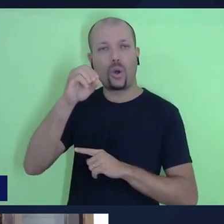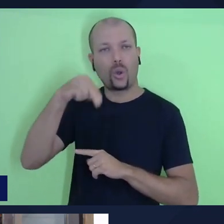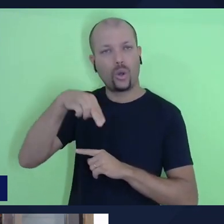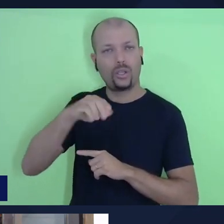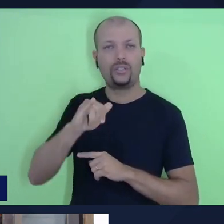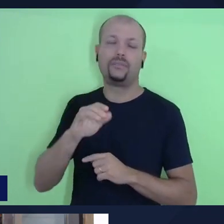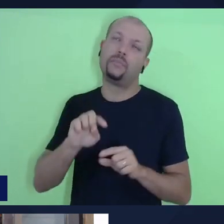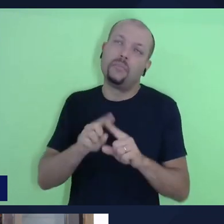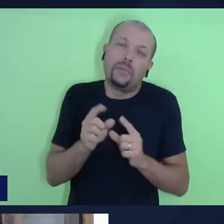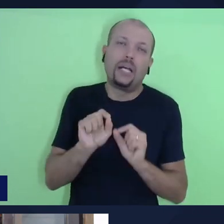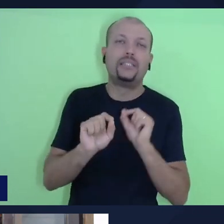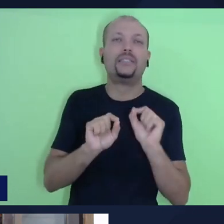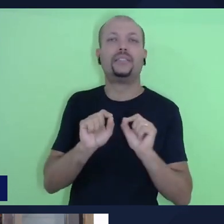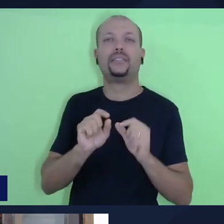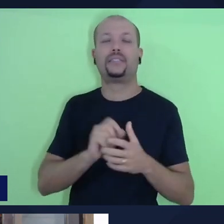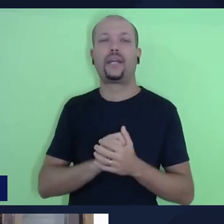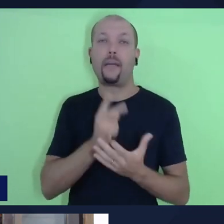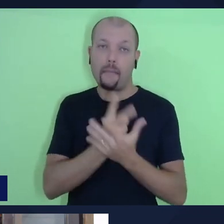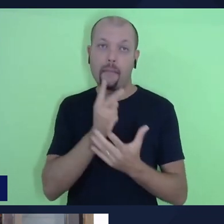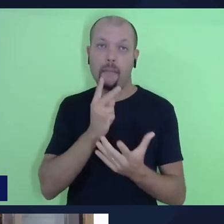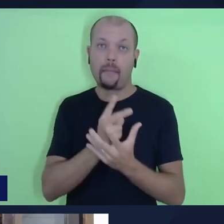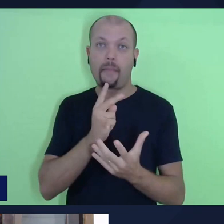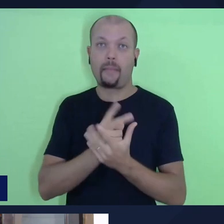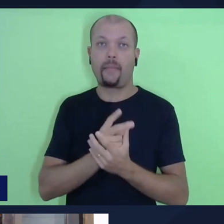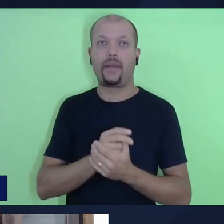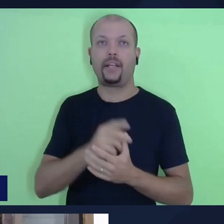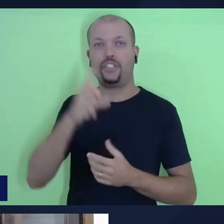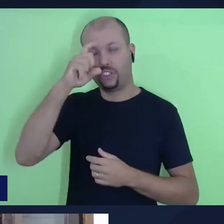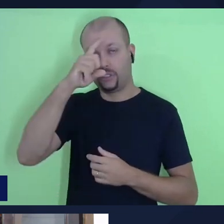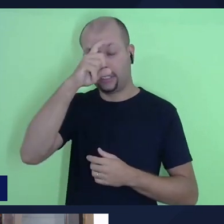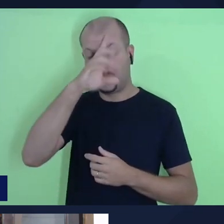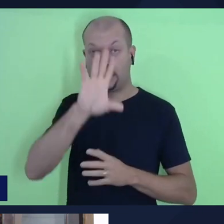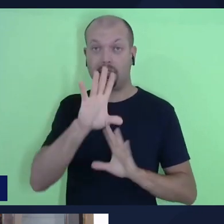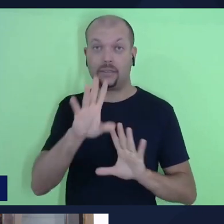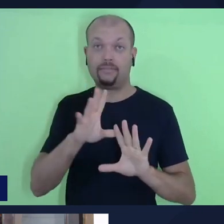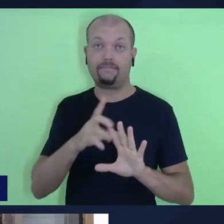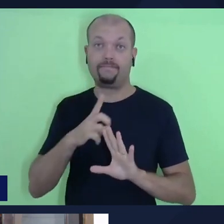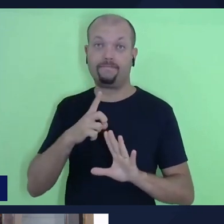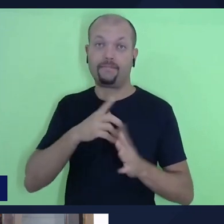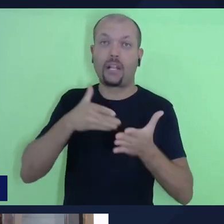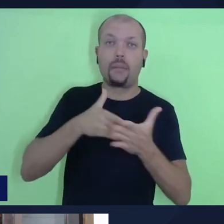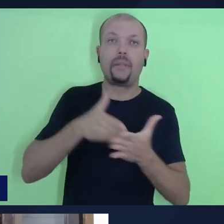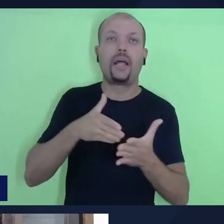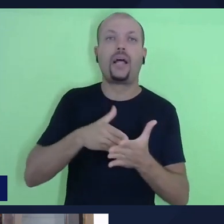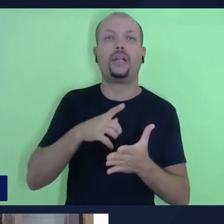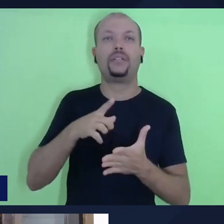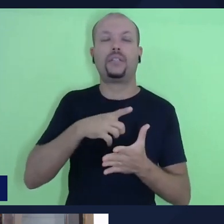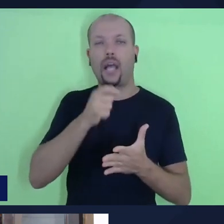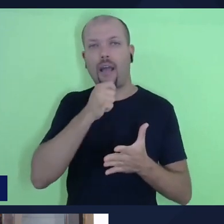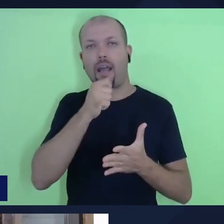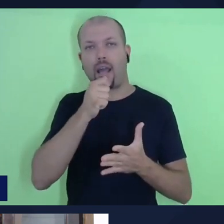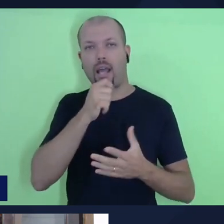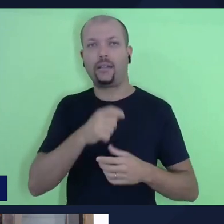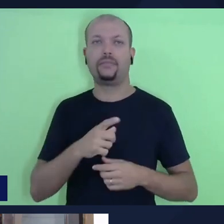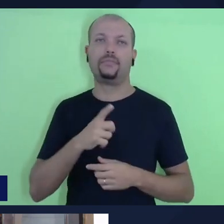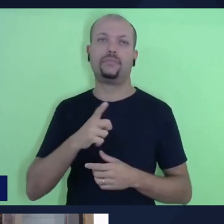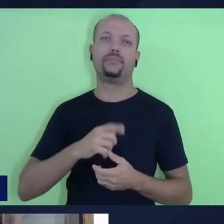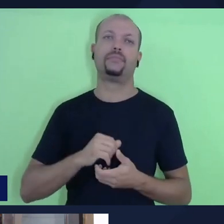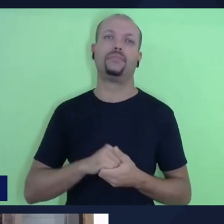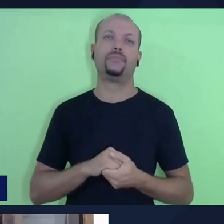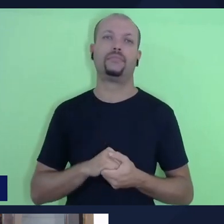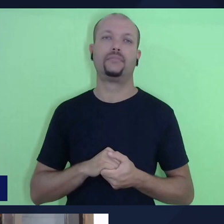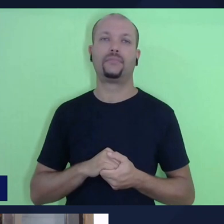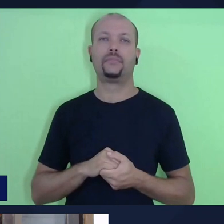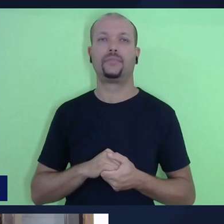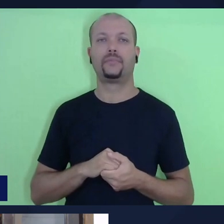apesar dessa dificuldade, desafio, ainda tenho preservado,